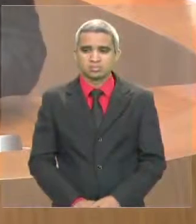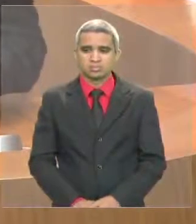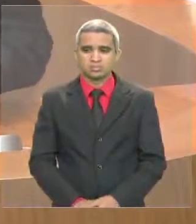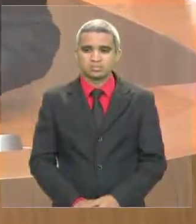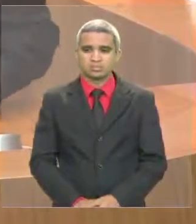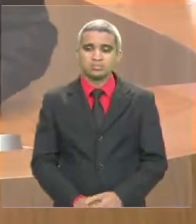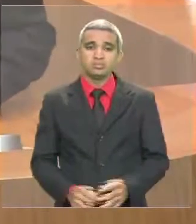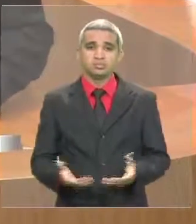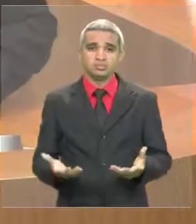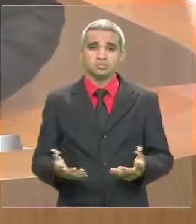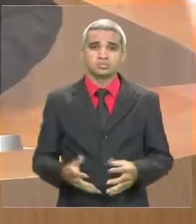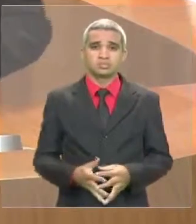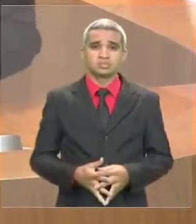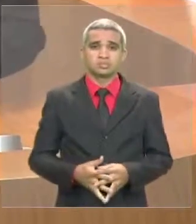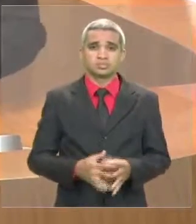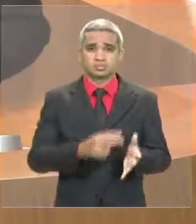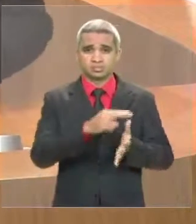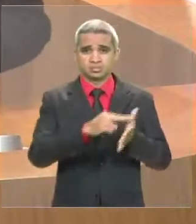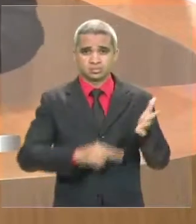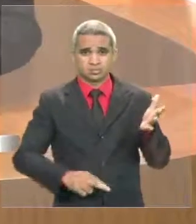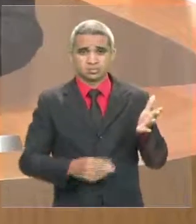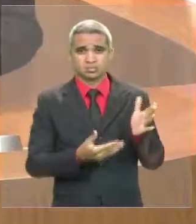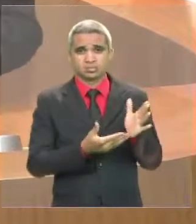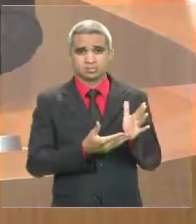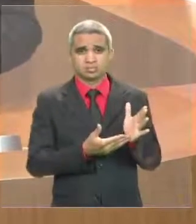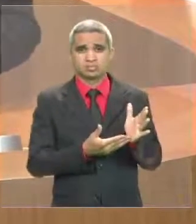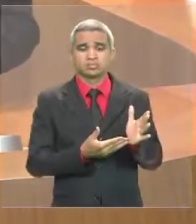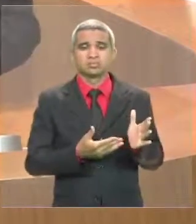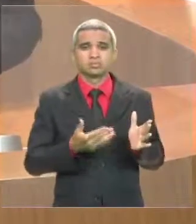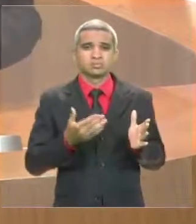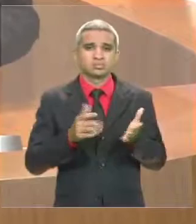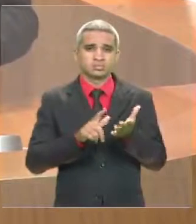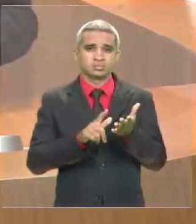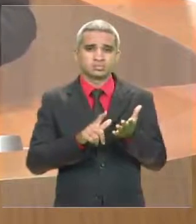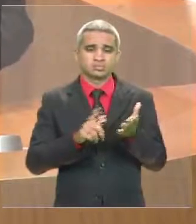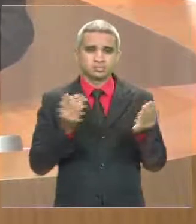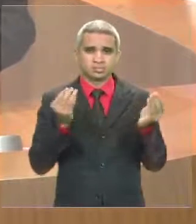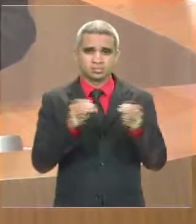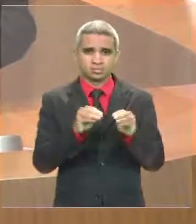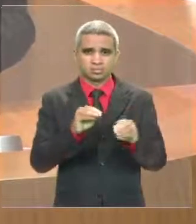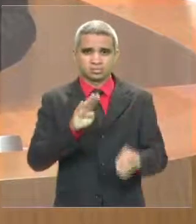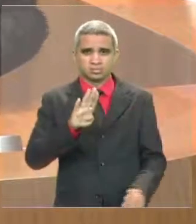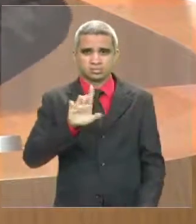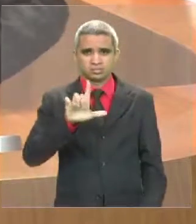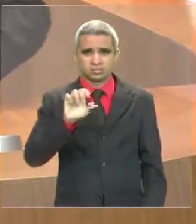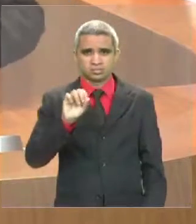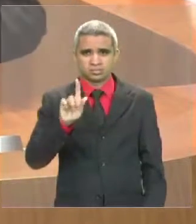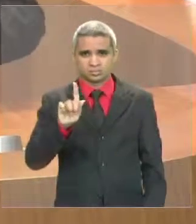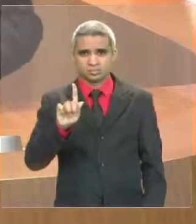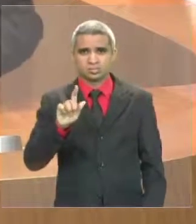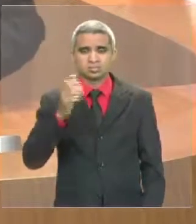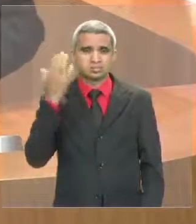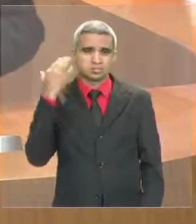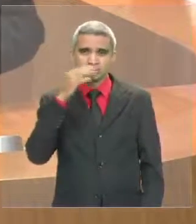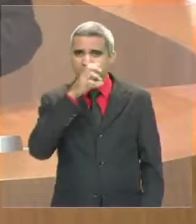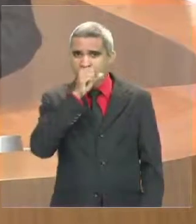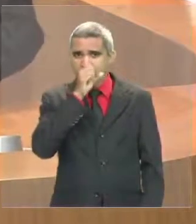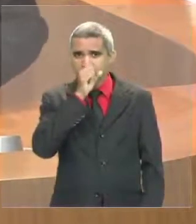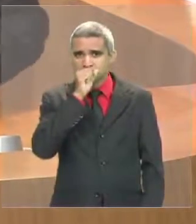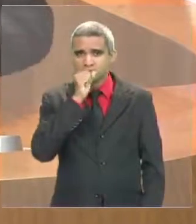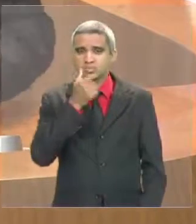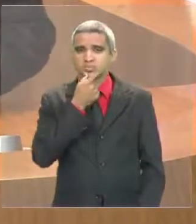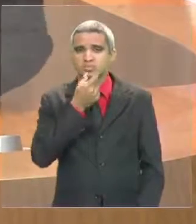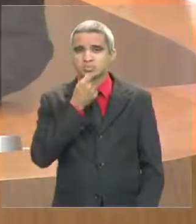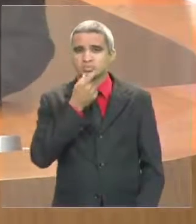continuando a leitura na íntegra do editorial publicado no último sábado no blog do